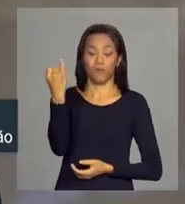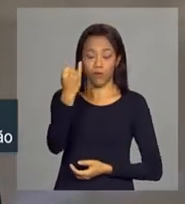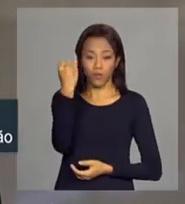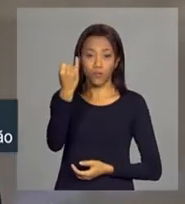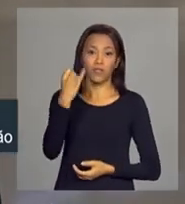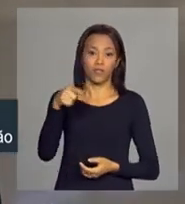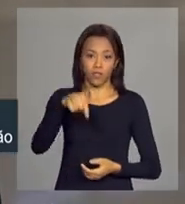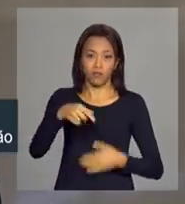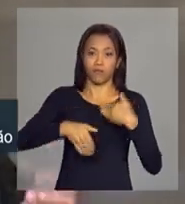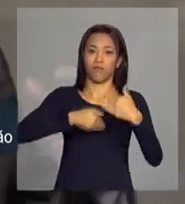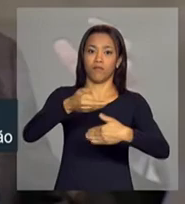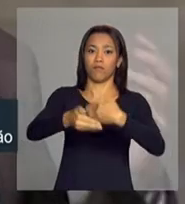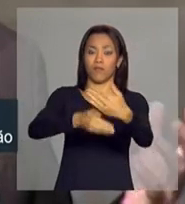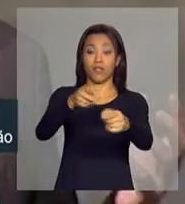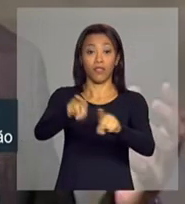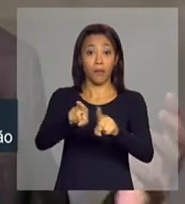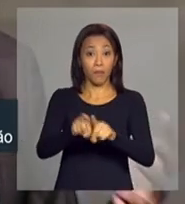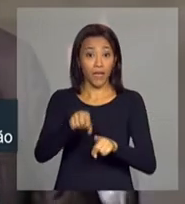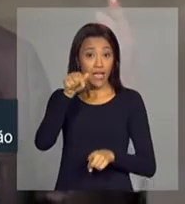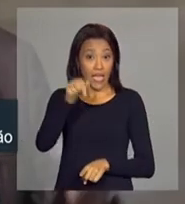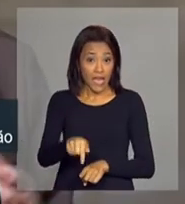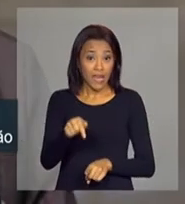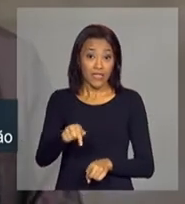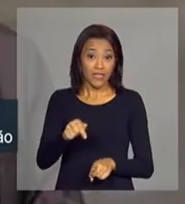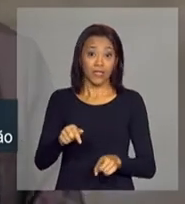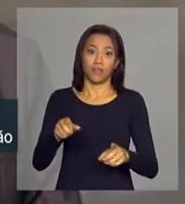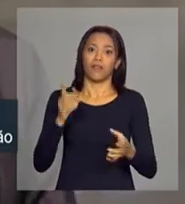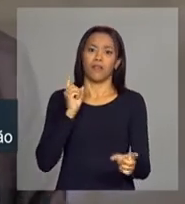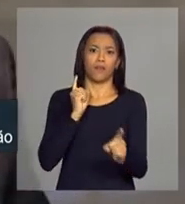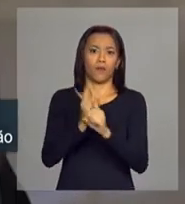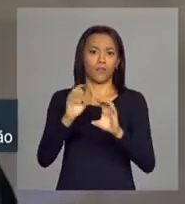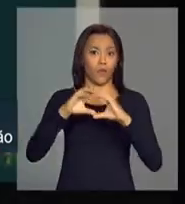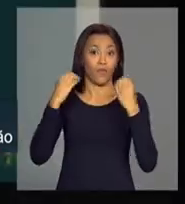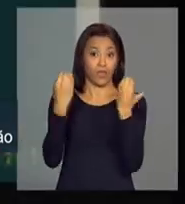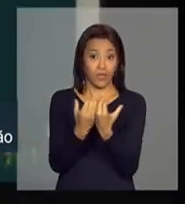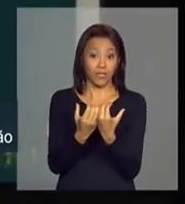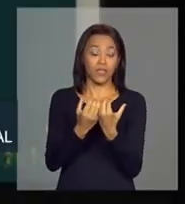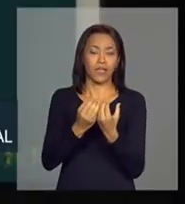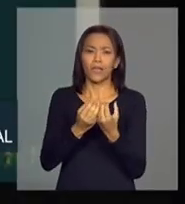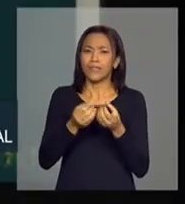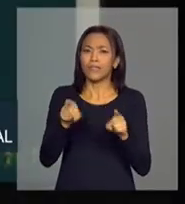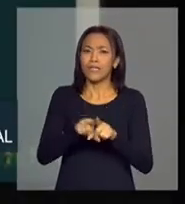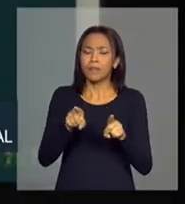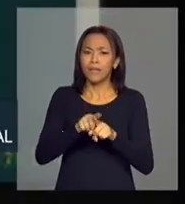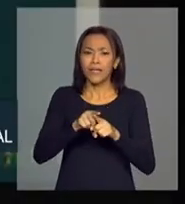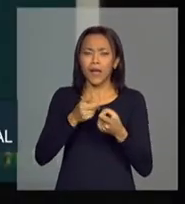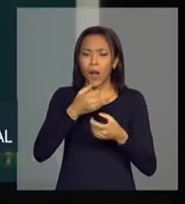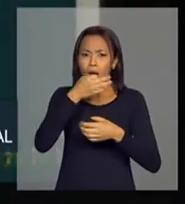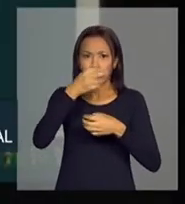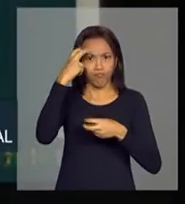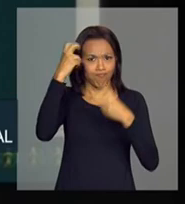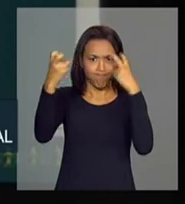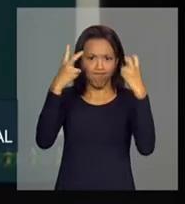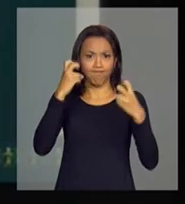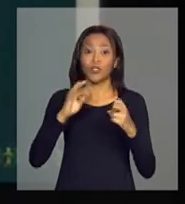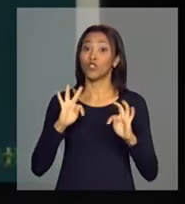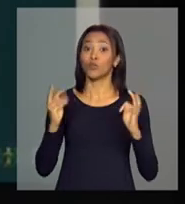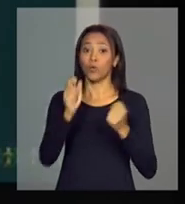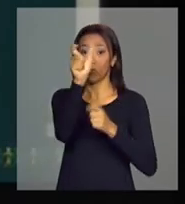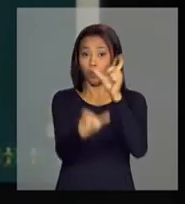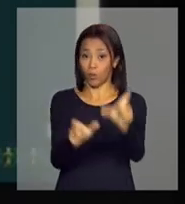processo. Foi também um processo que mobilizou a inteligência do país, e que